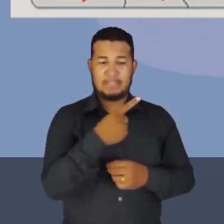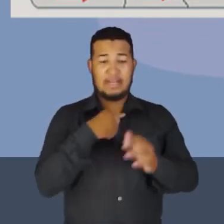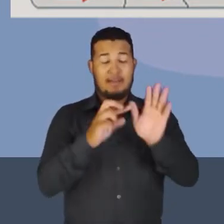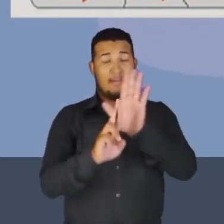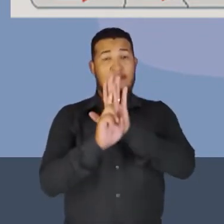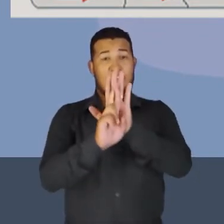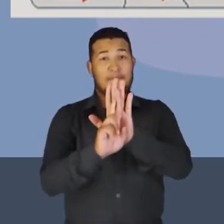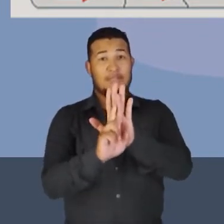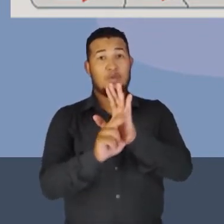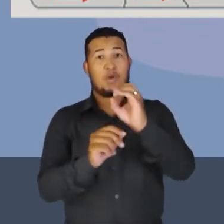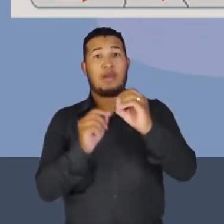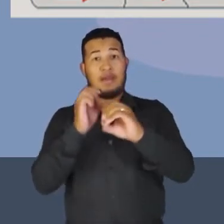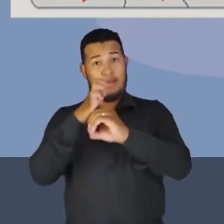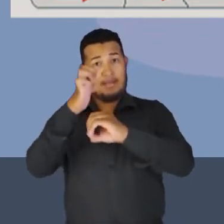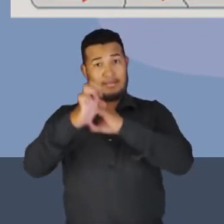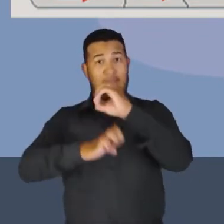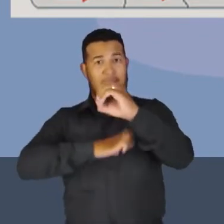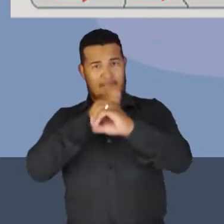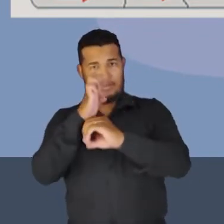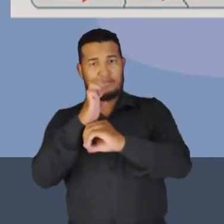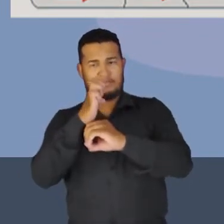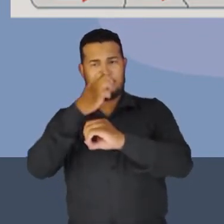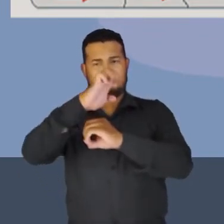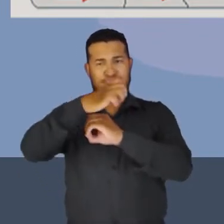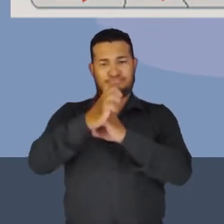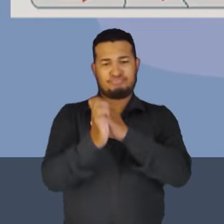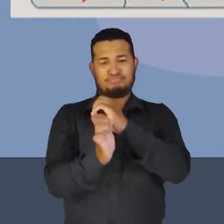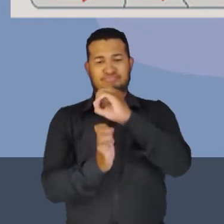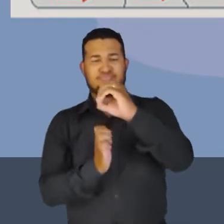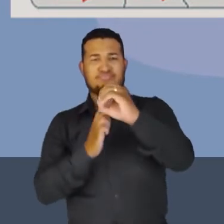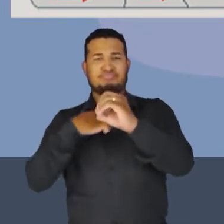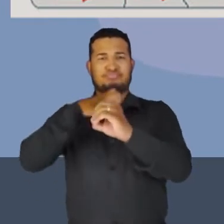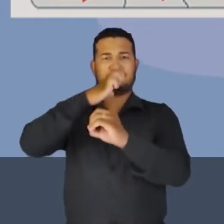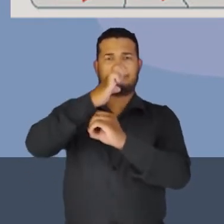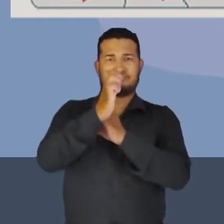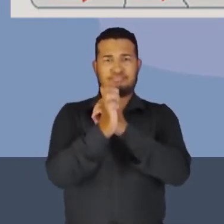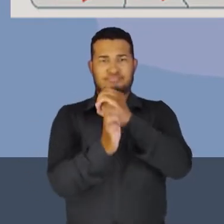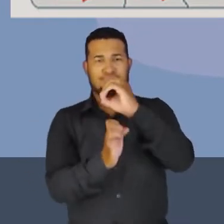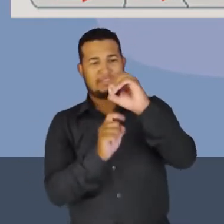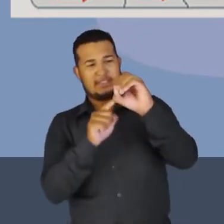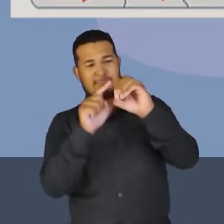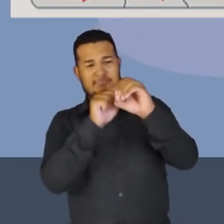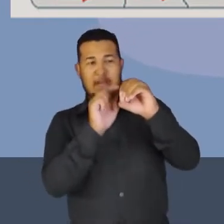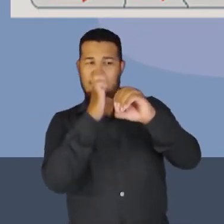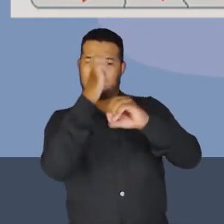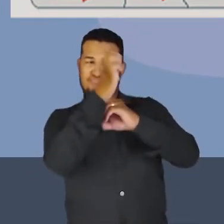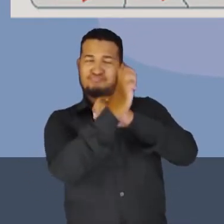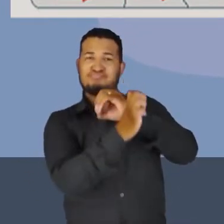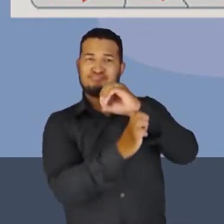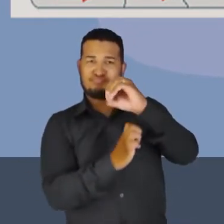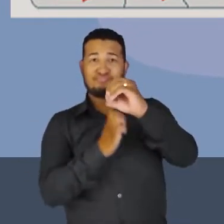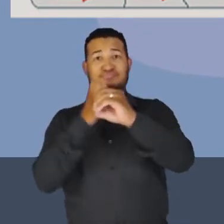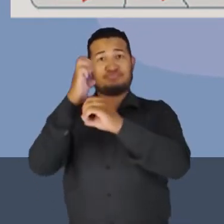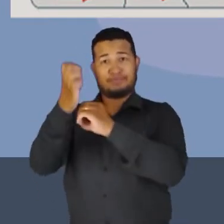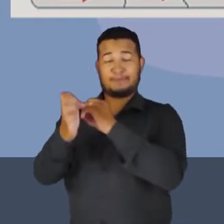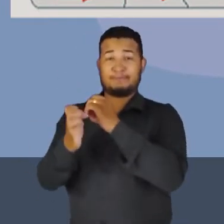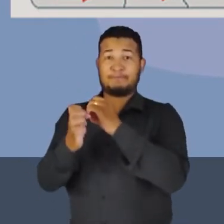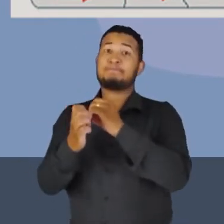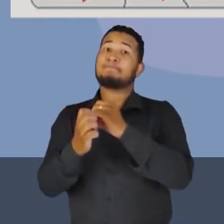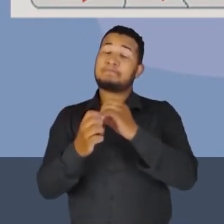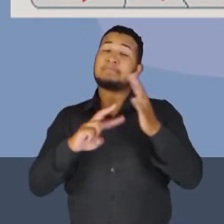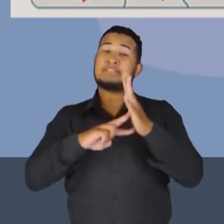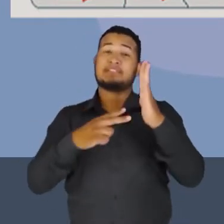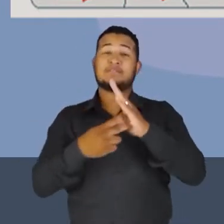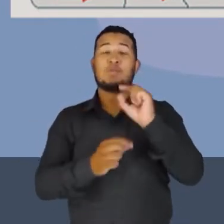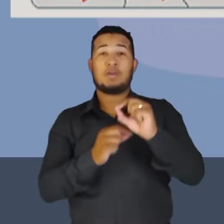representação de um elétron movimentando-se, dando um giro em torno do seu próprio eixo. Então, significa